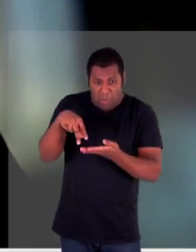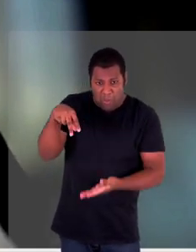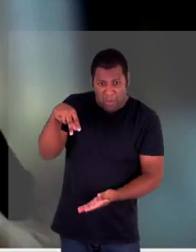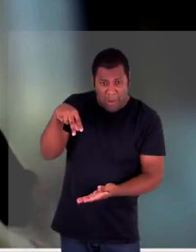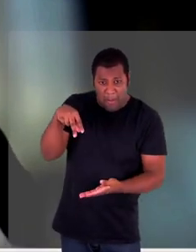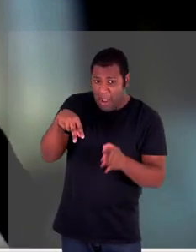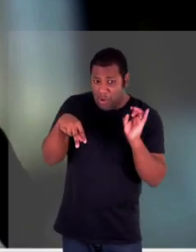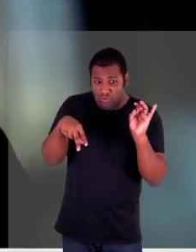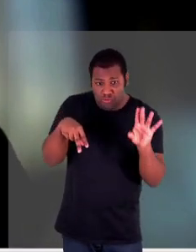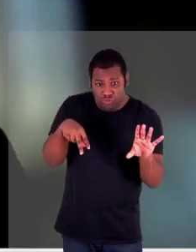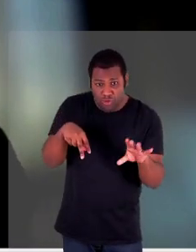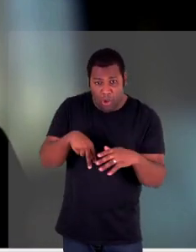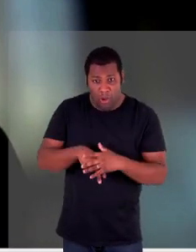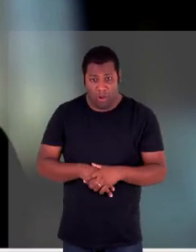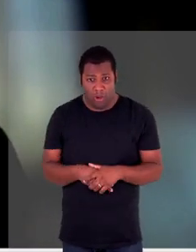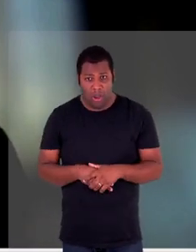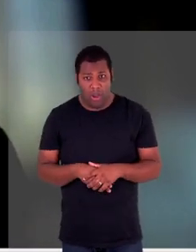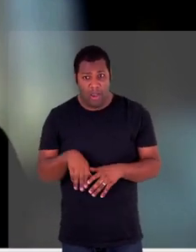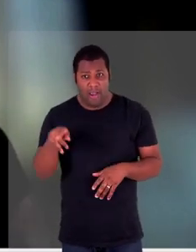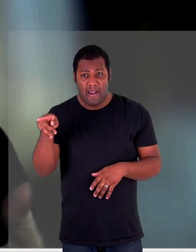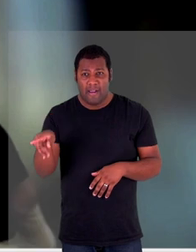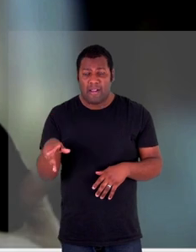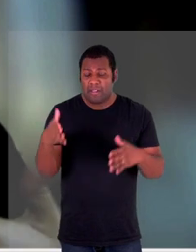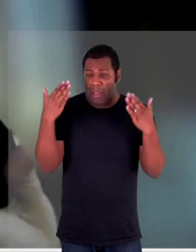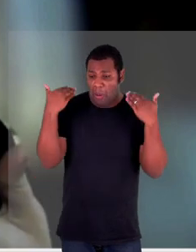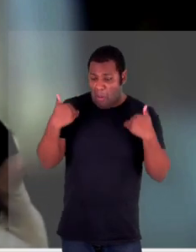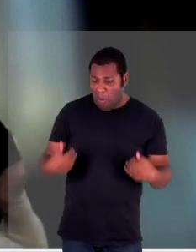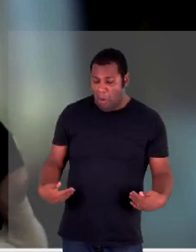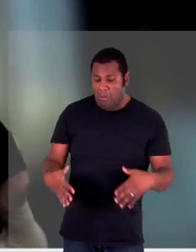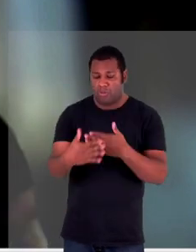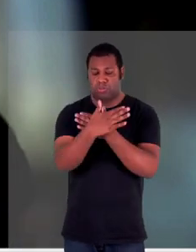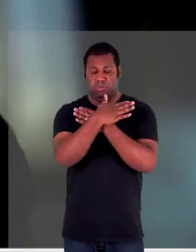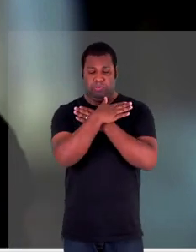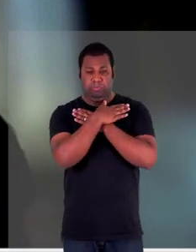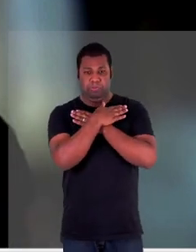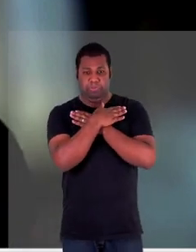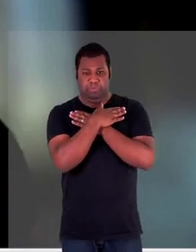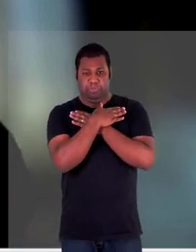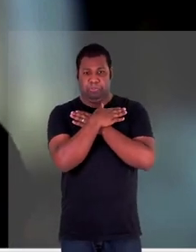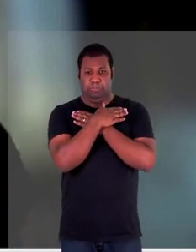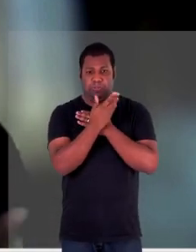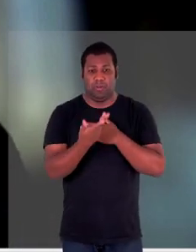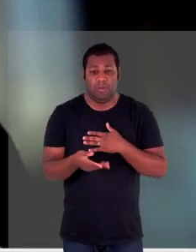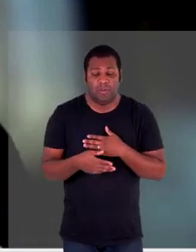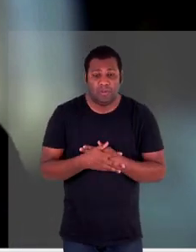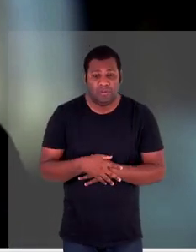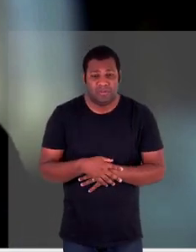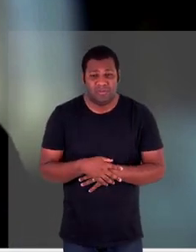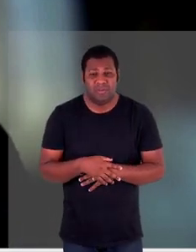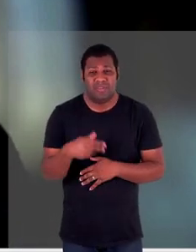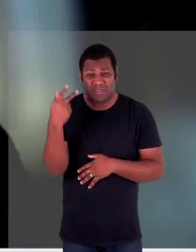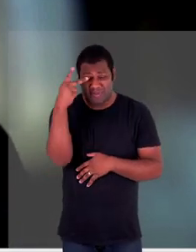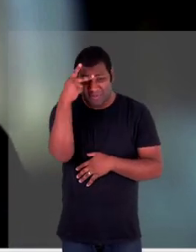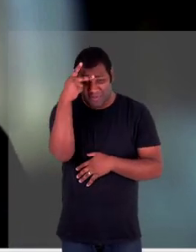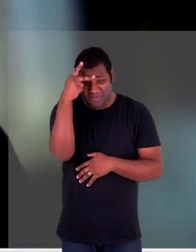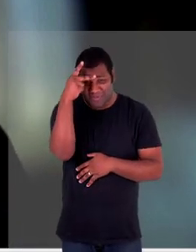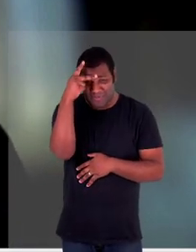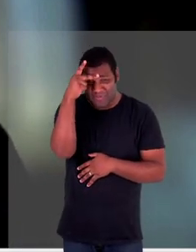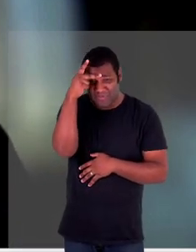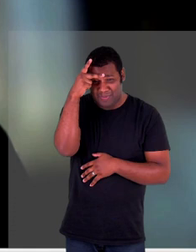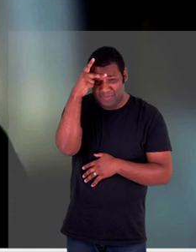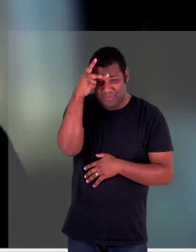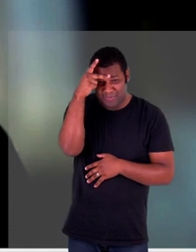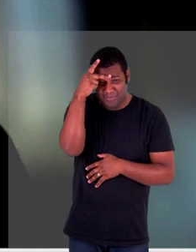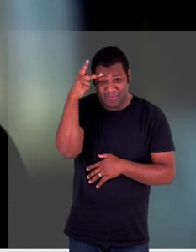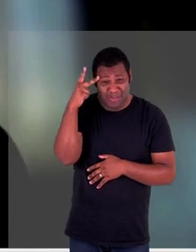dirigia crianças corpos carbonizados pessoas civis todos civis esmagados dentro de carros